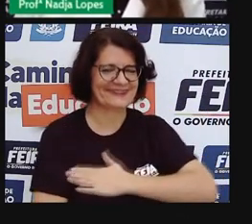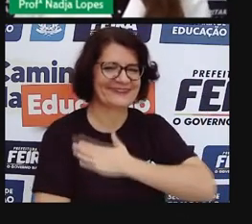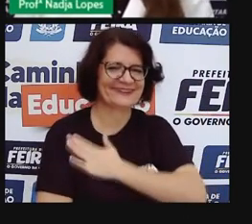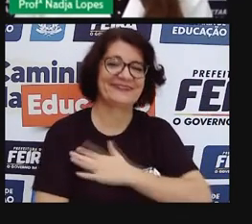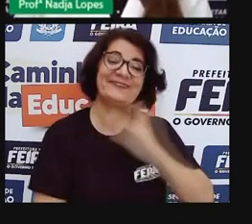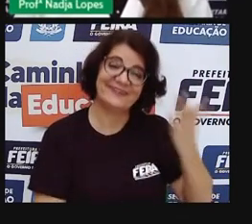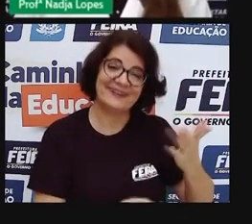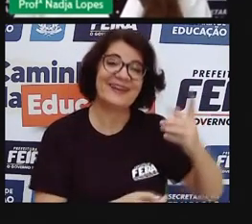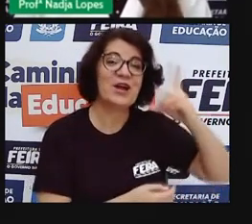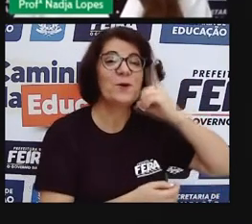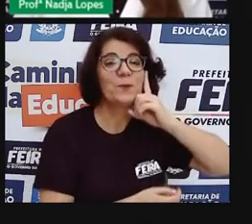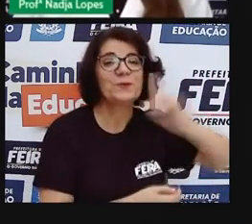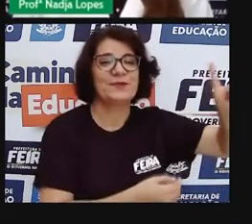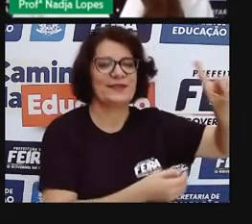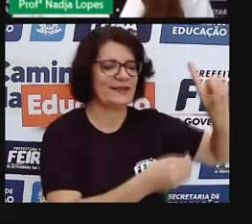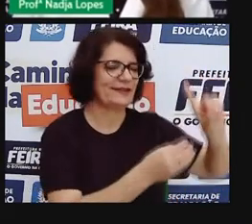pessoas.